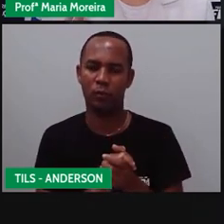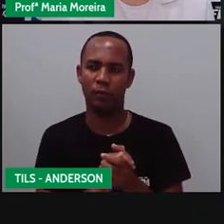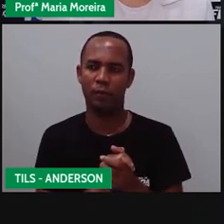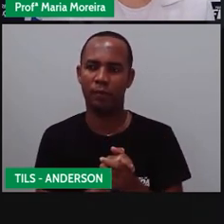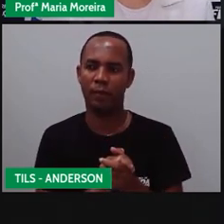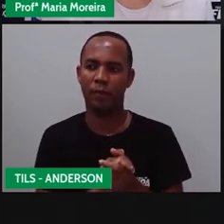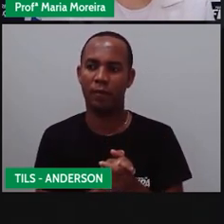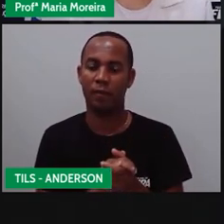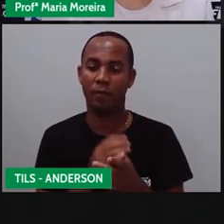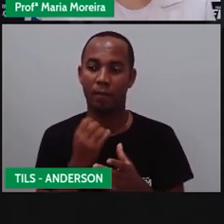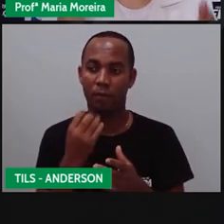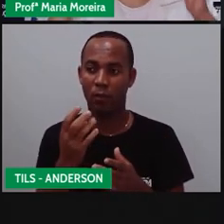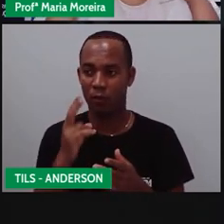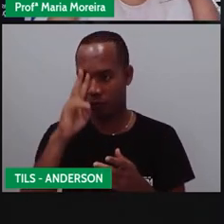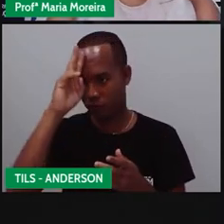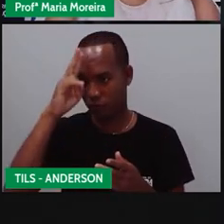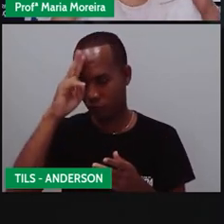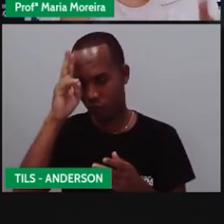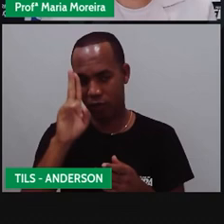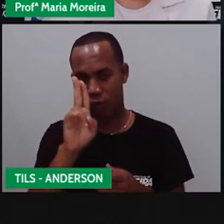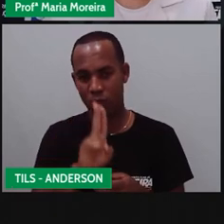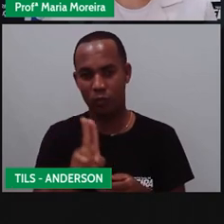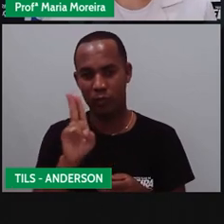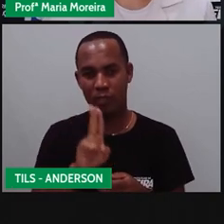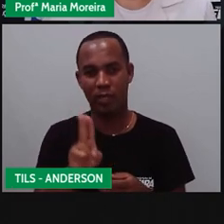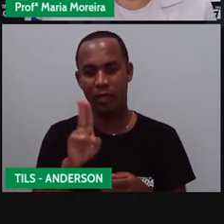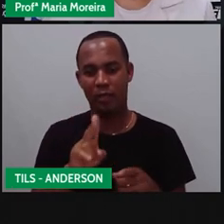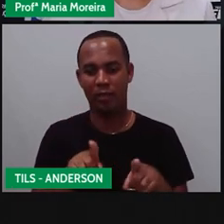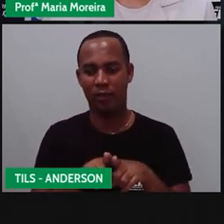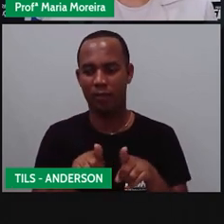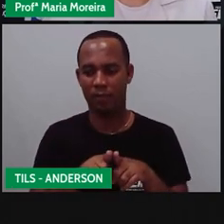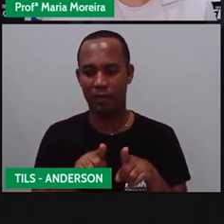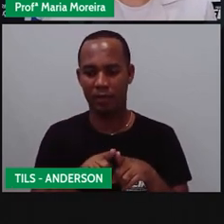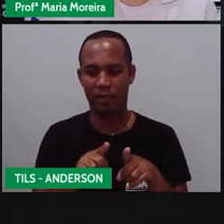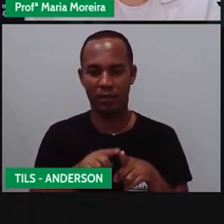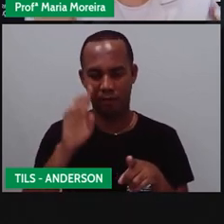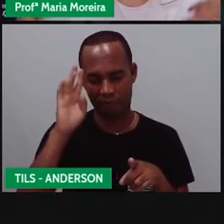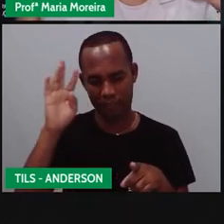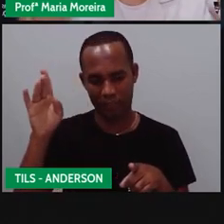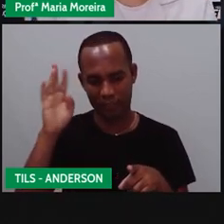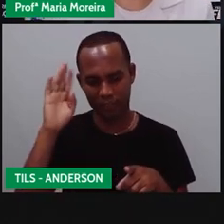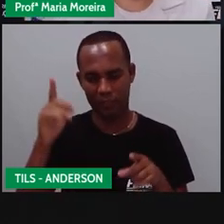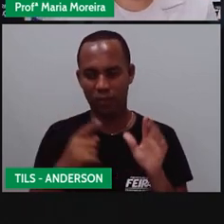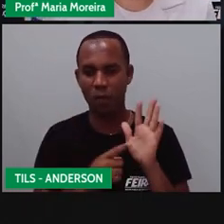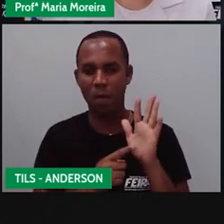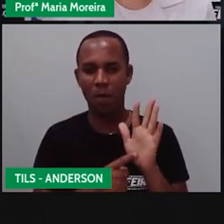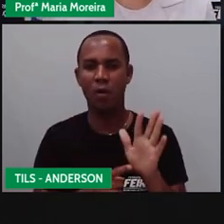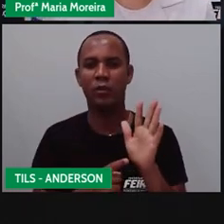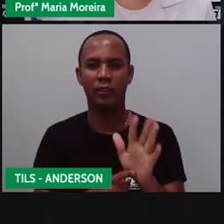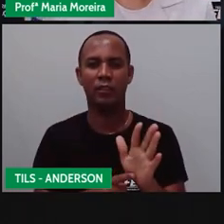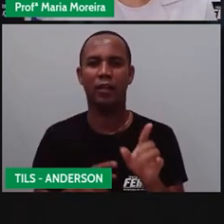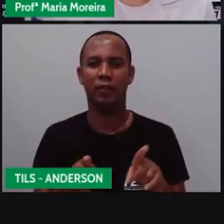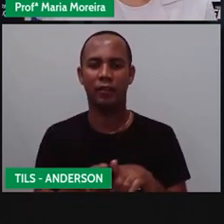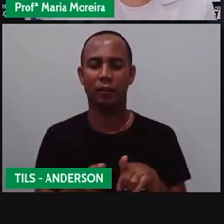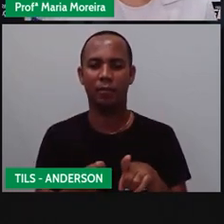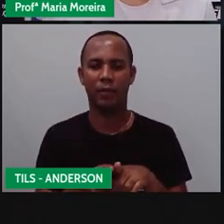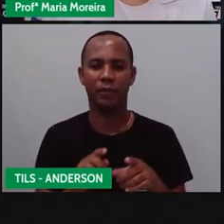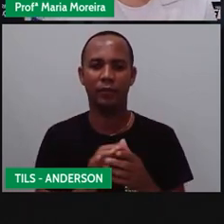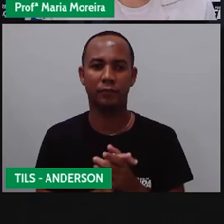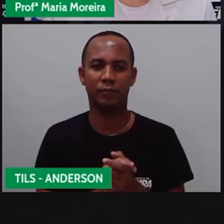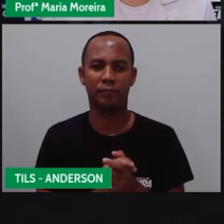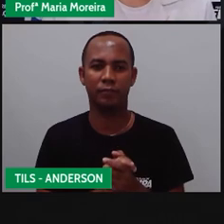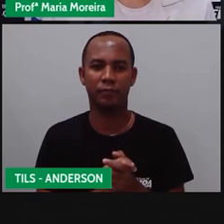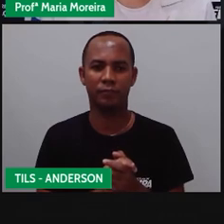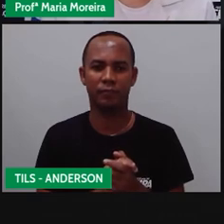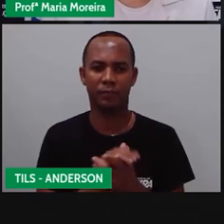E aí, que tal criar histórias, a criatividade e a imaginação? Não é isso? Para mostrar todo o potencial de vocês. Vamos lá,